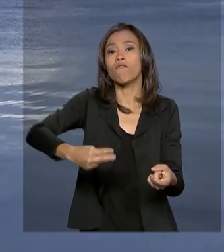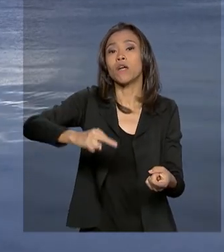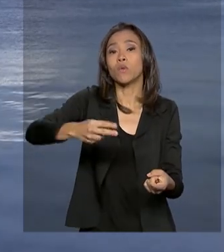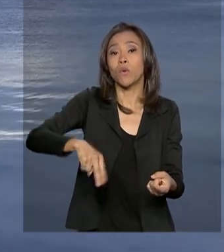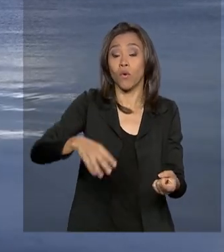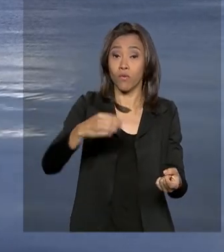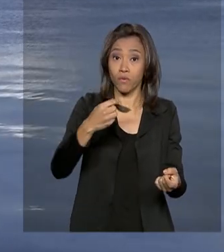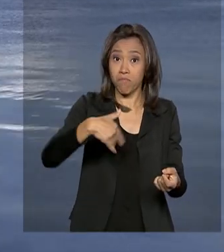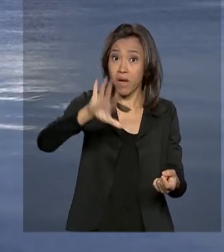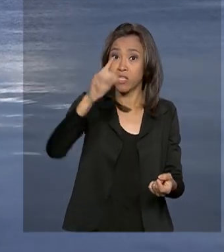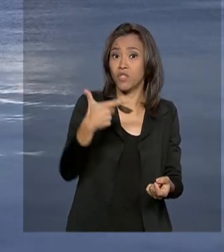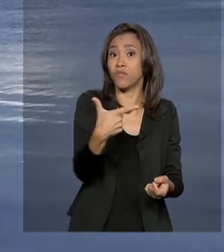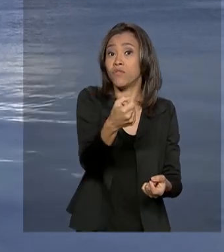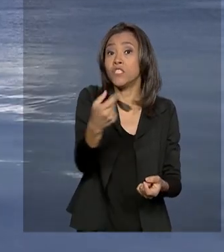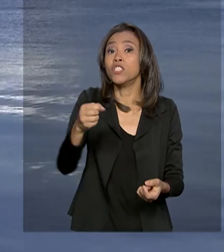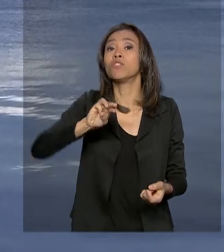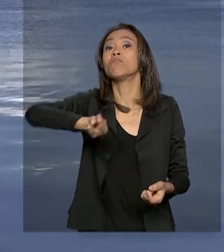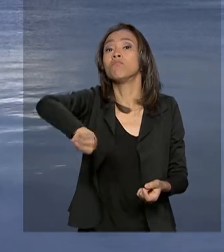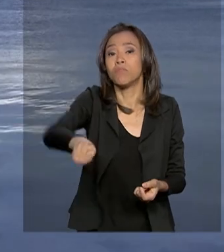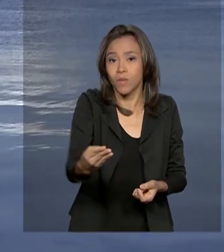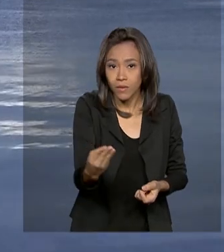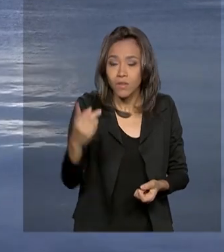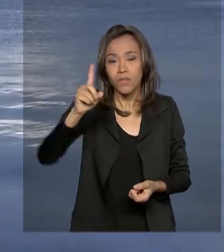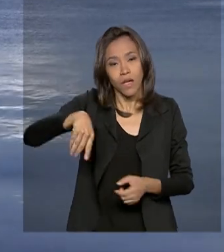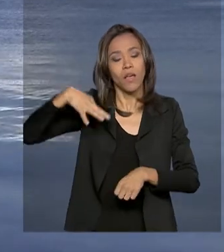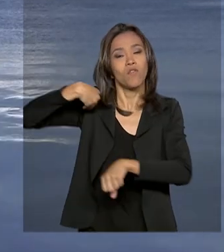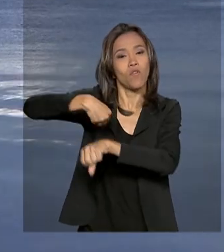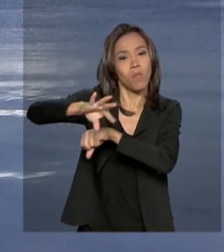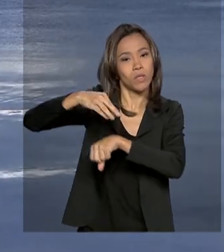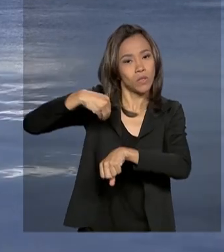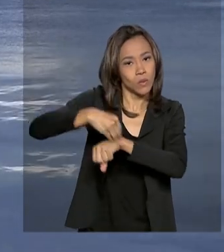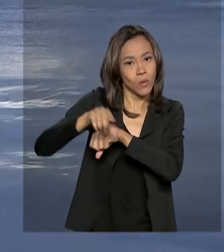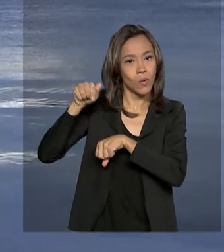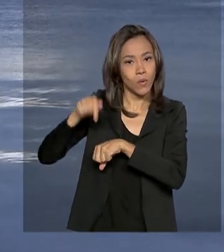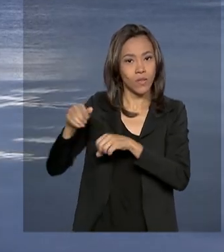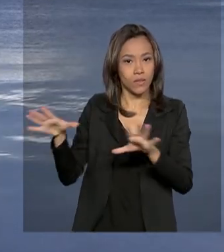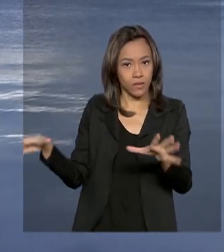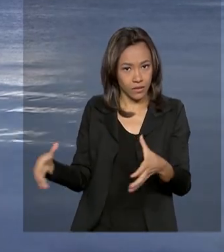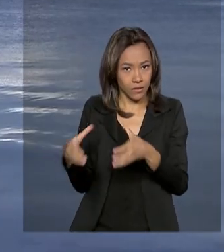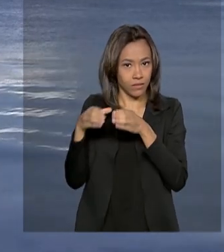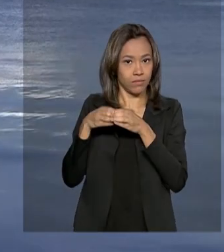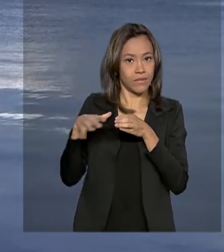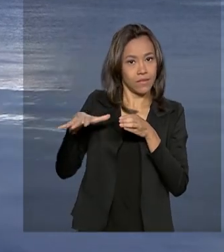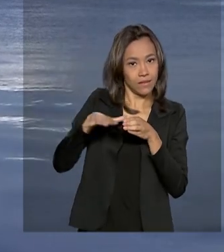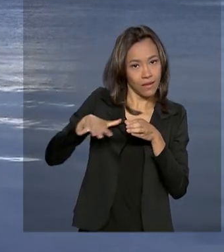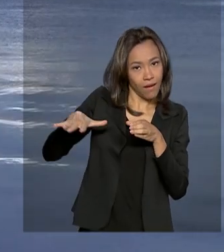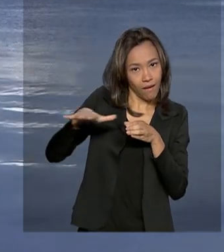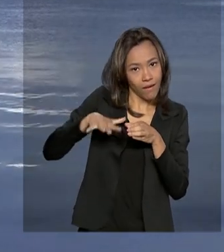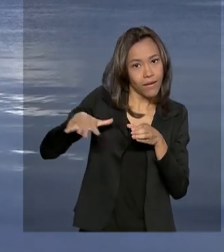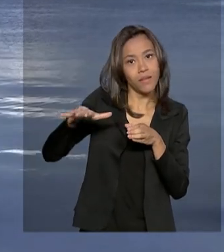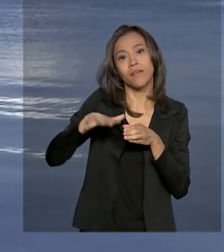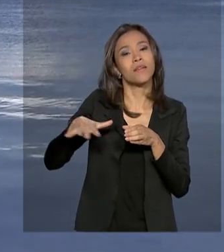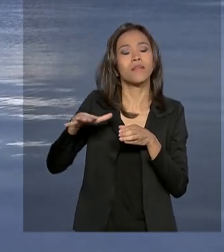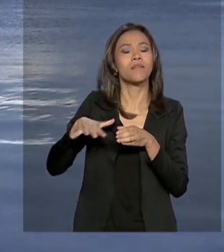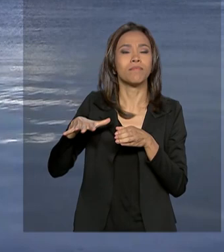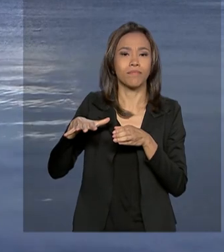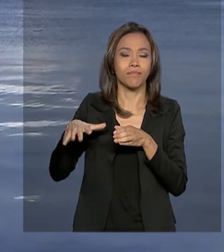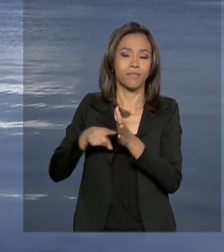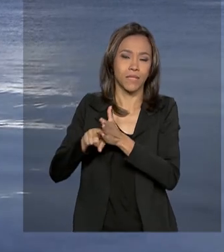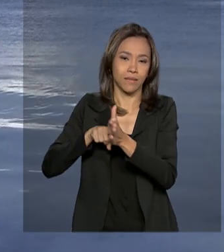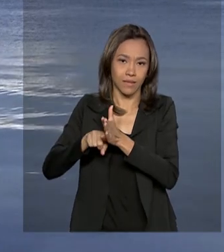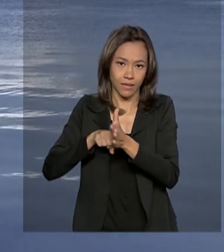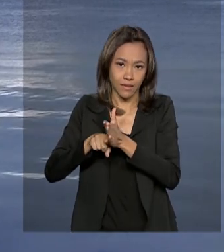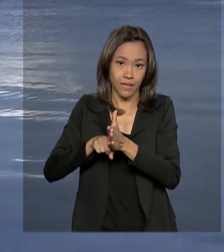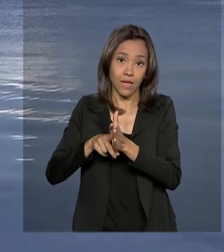e 300 milhões de reais, segundo dados levantados pela Confederação Nacional de Comércios de Bens, Serviços e Turismo.